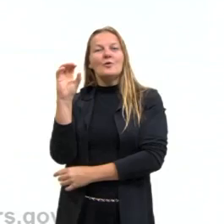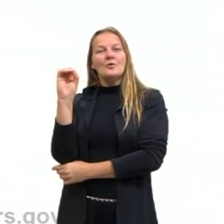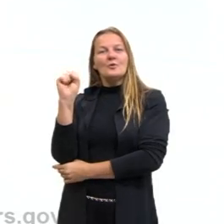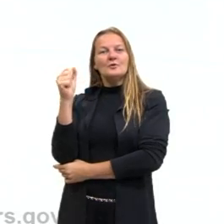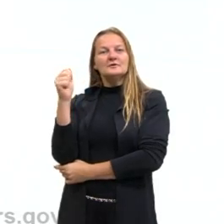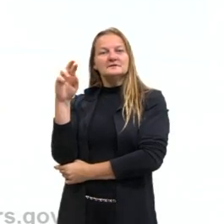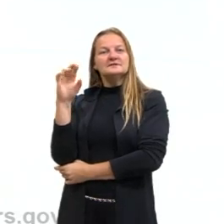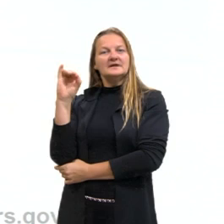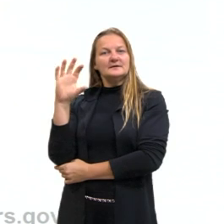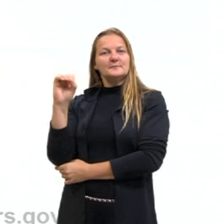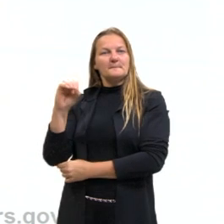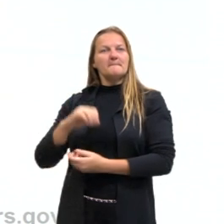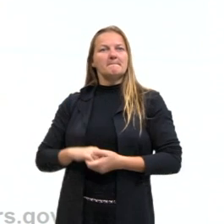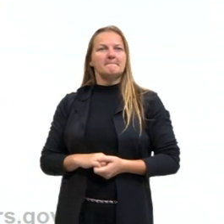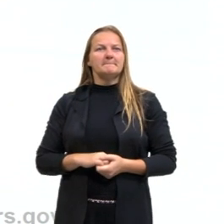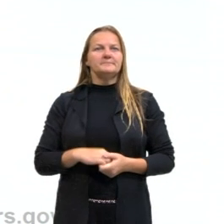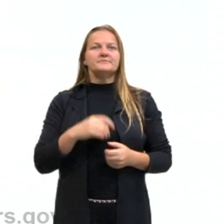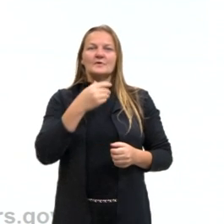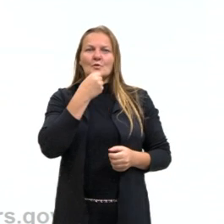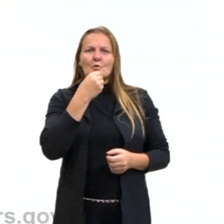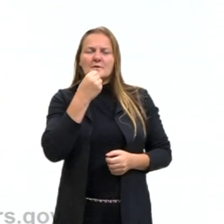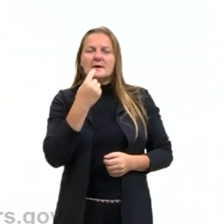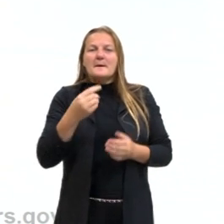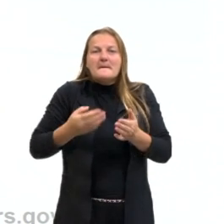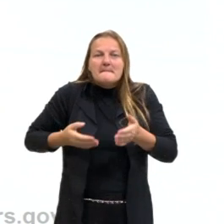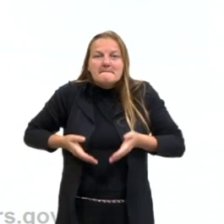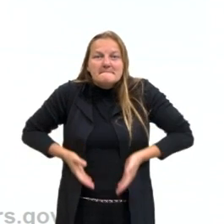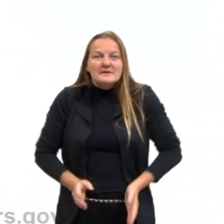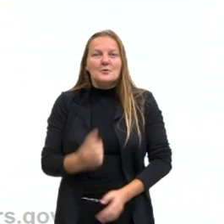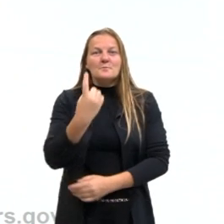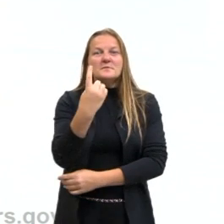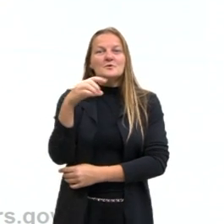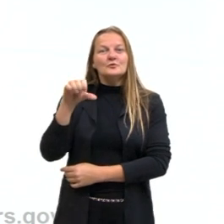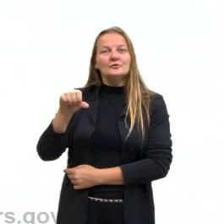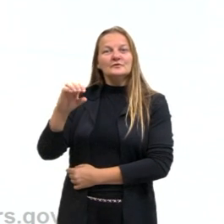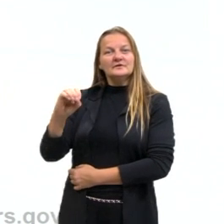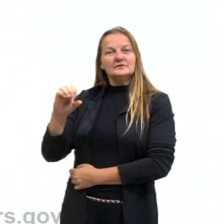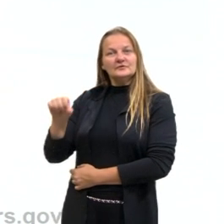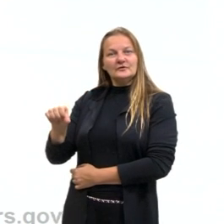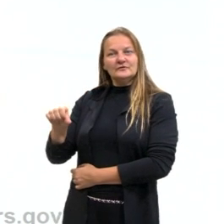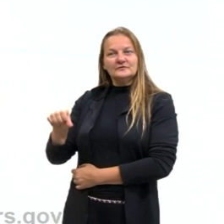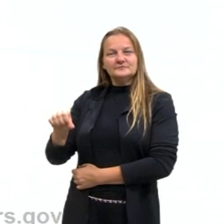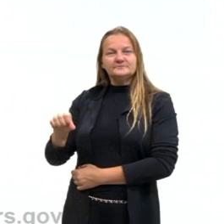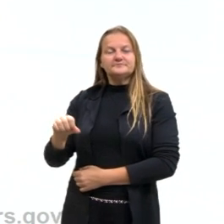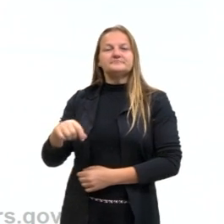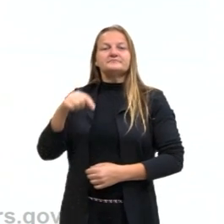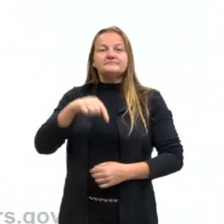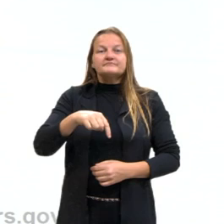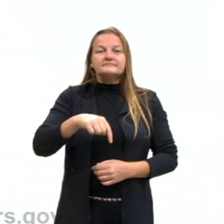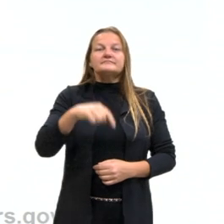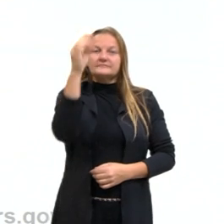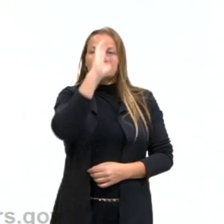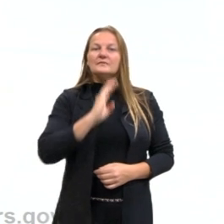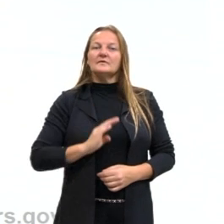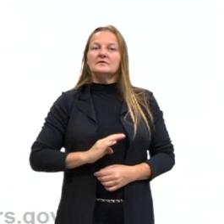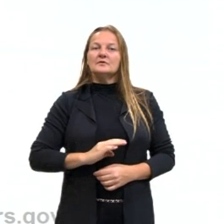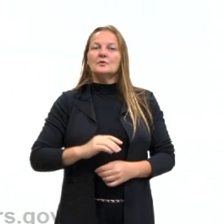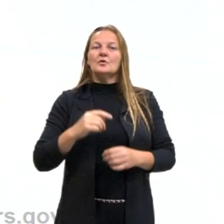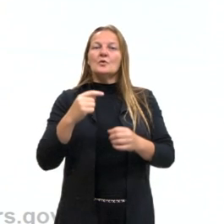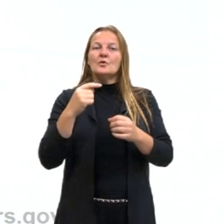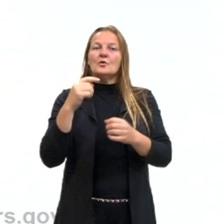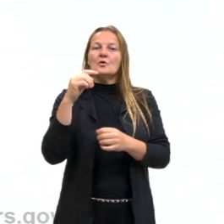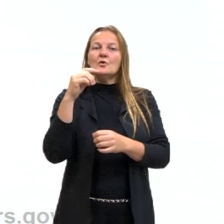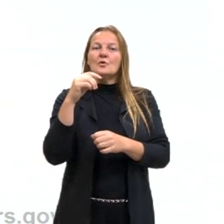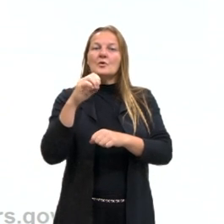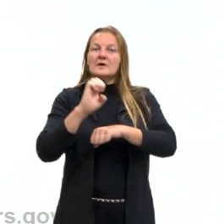Esse artista aqui, esse cara que nasceu em 1909, em Sergipe, aqui no Brasil, Arthur Bispo do Rosário,